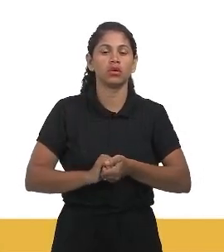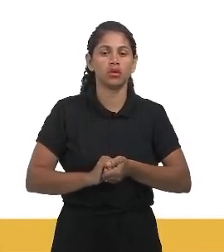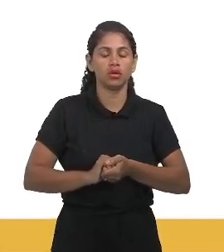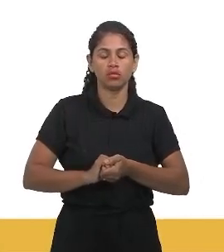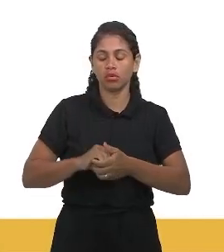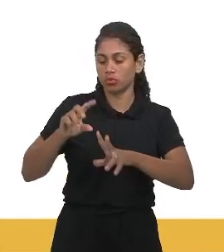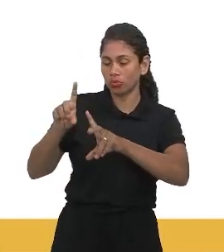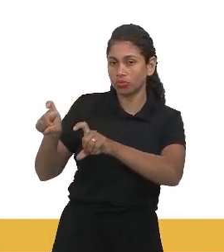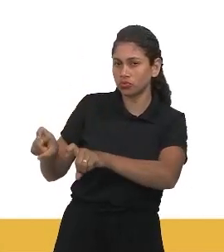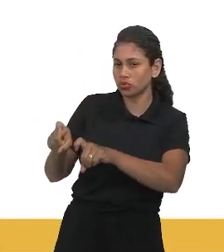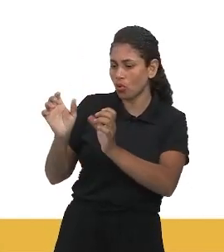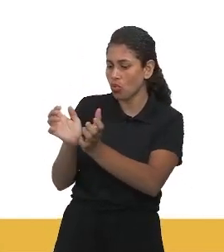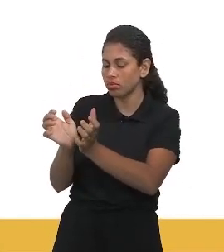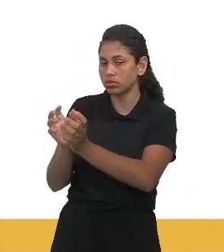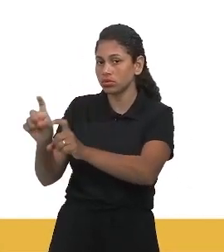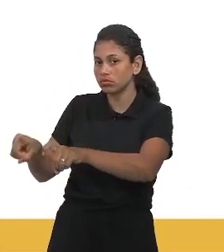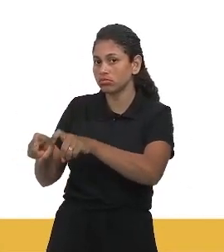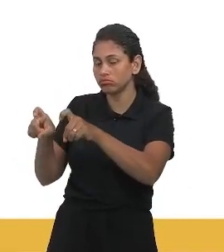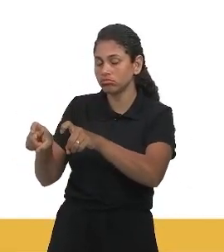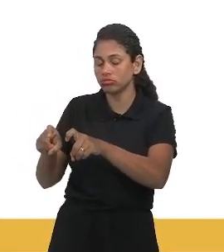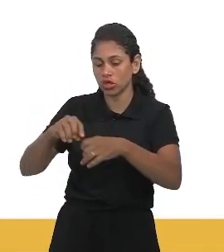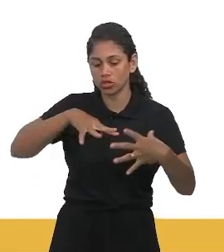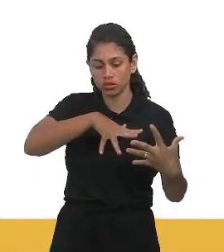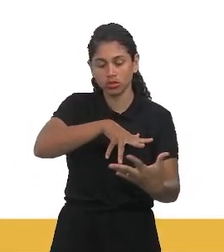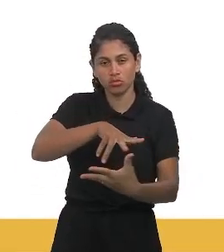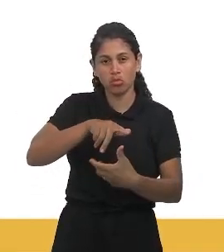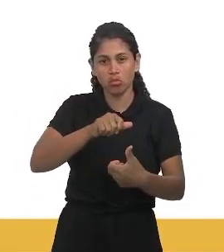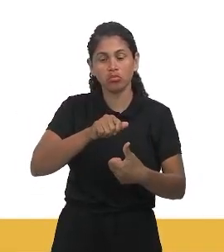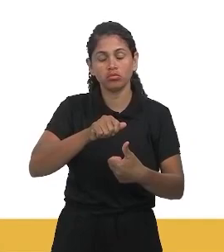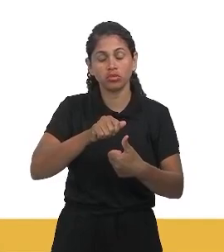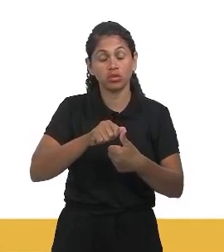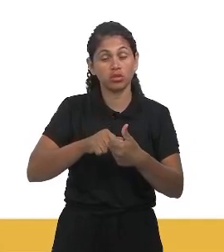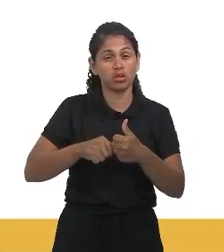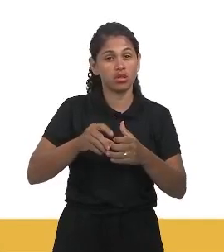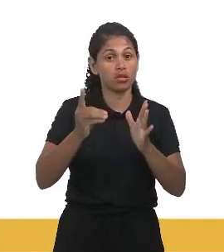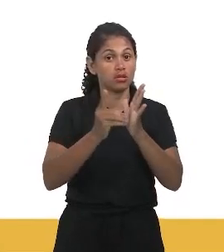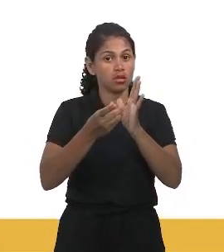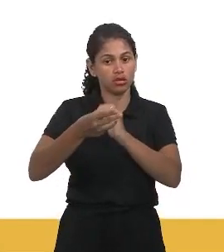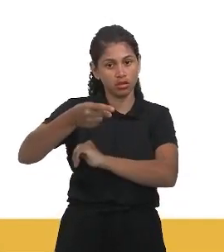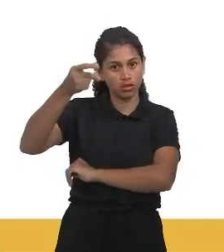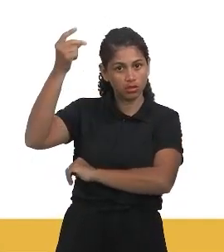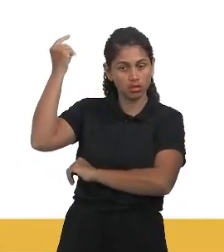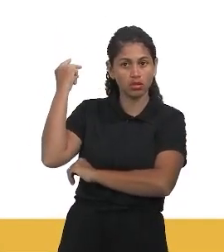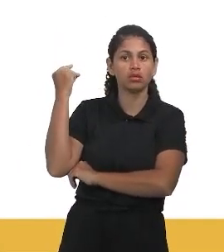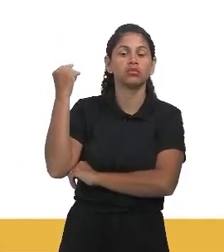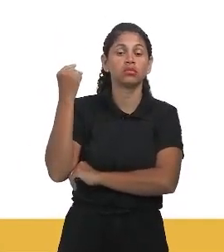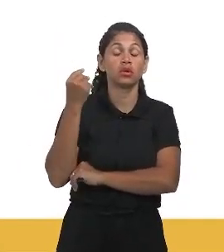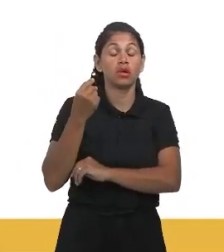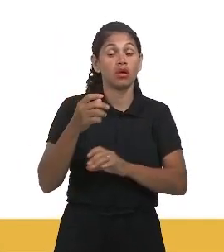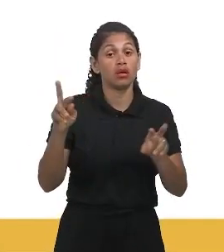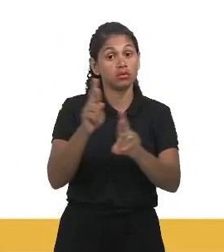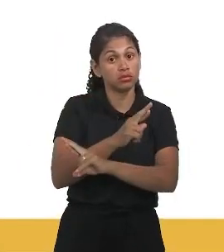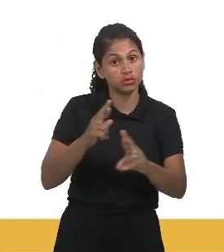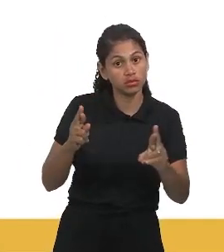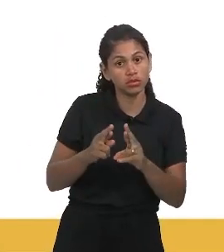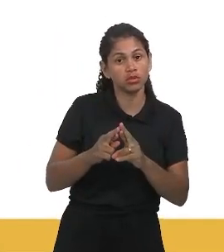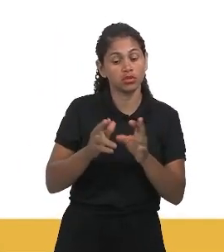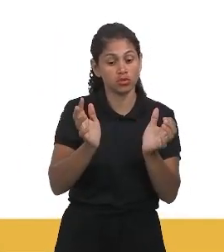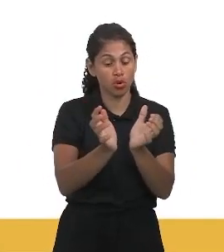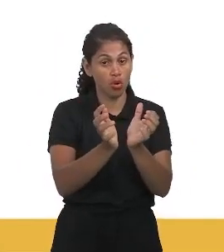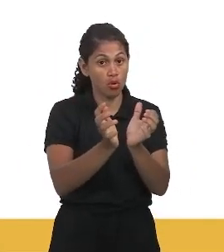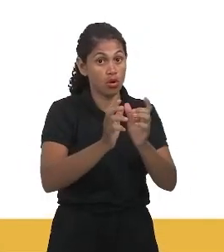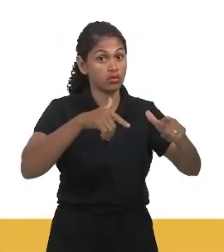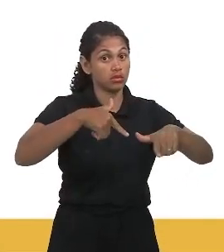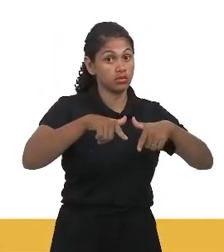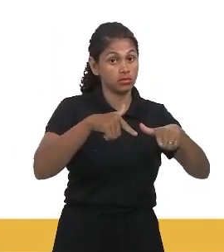camponesas, generalizadas na década anterior. No entanto, em relação aos sindicatos, sua atitude foi